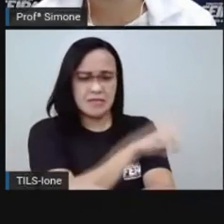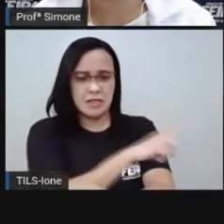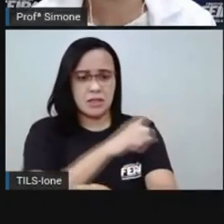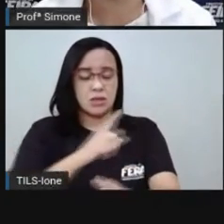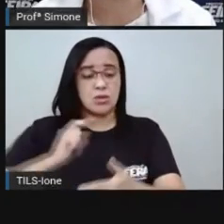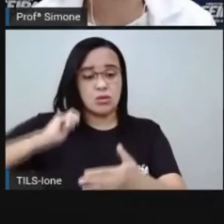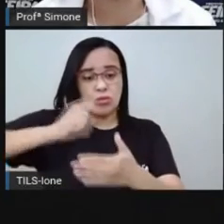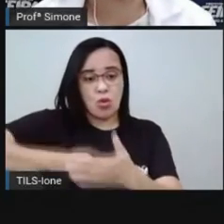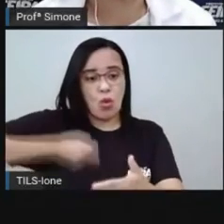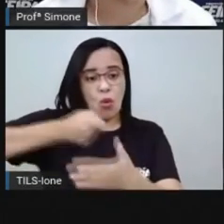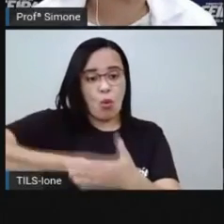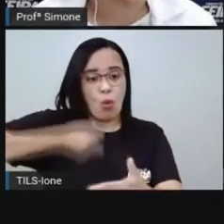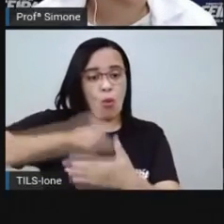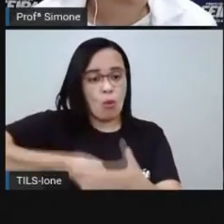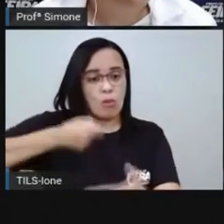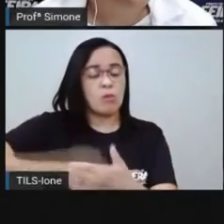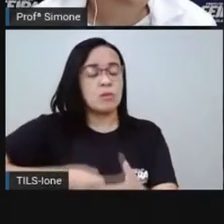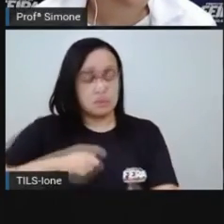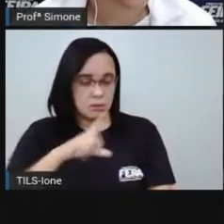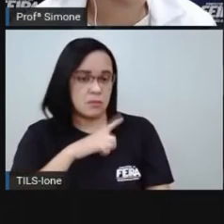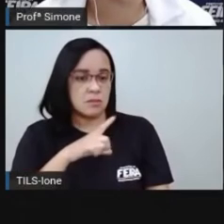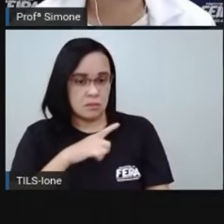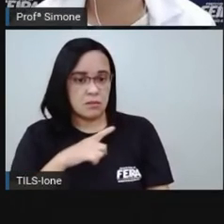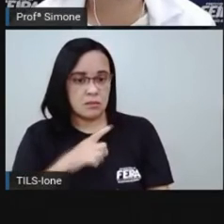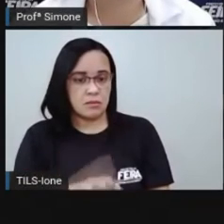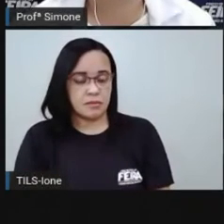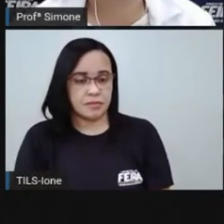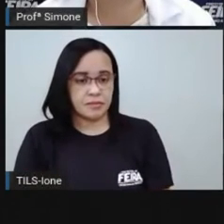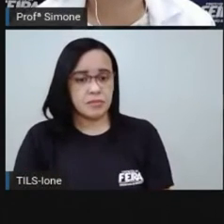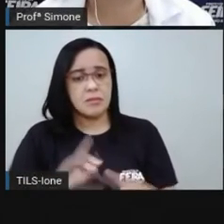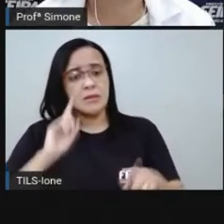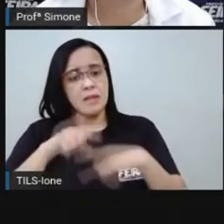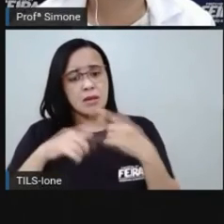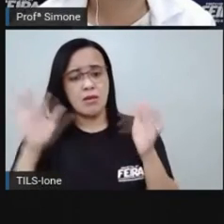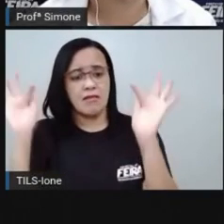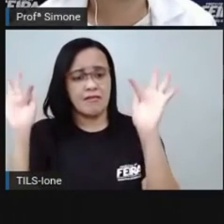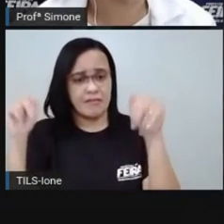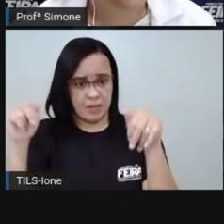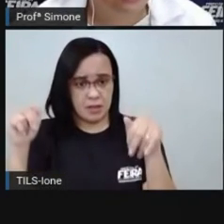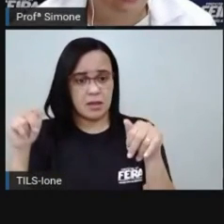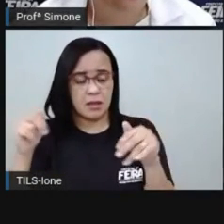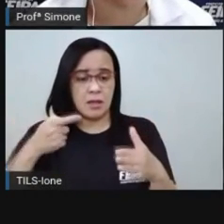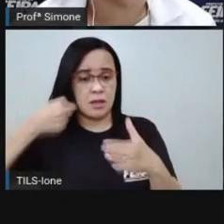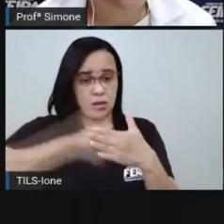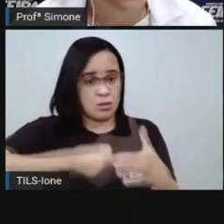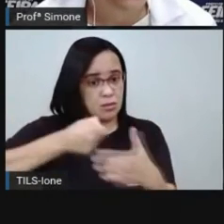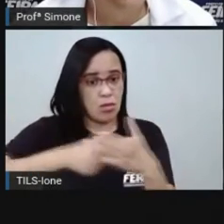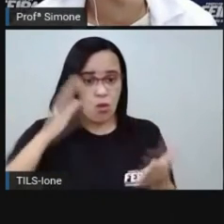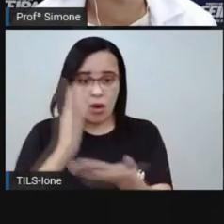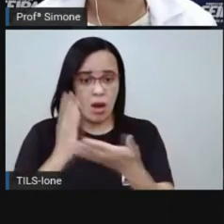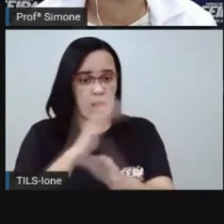veio então o fim da ditadura e mais uma vez os brasileiros vão experimentar